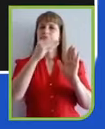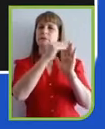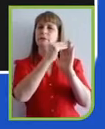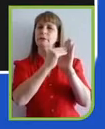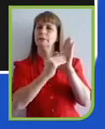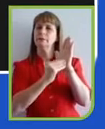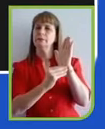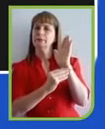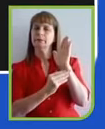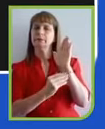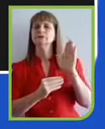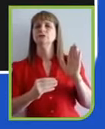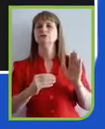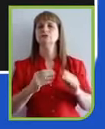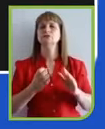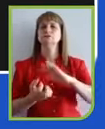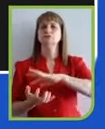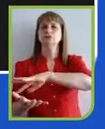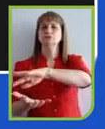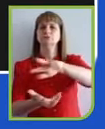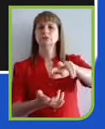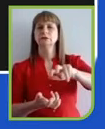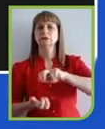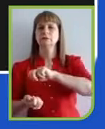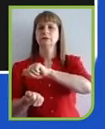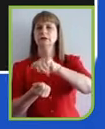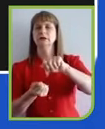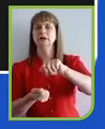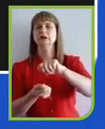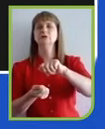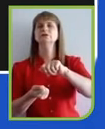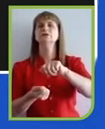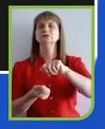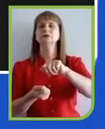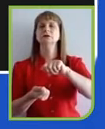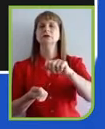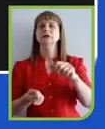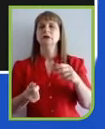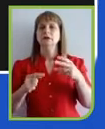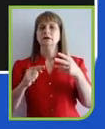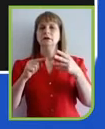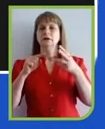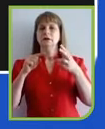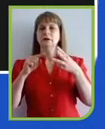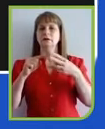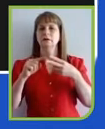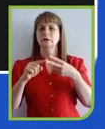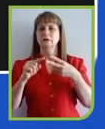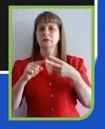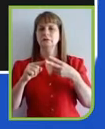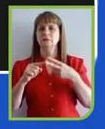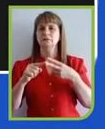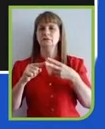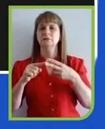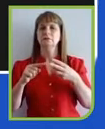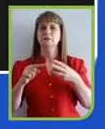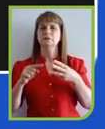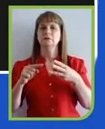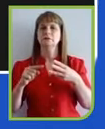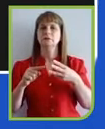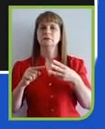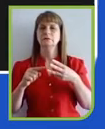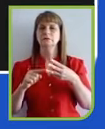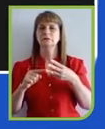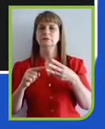do ESG, atendendo cada vez mais do que o mercado pede em termos de grandes temas materiais